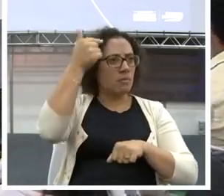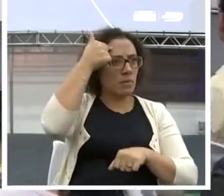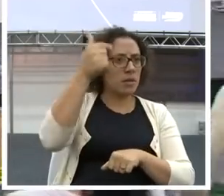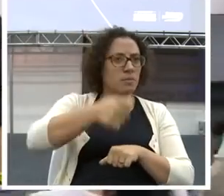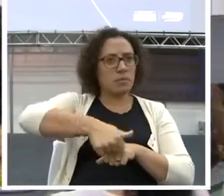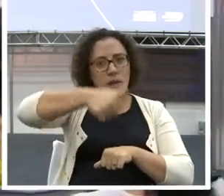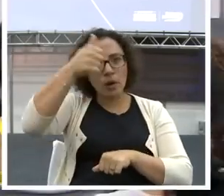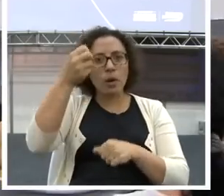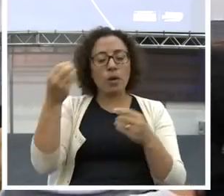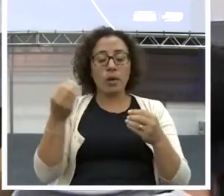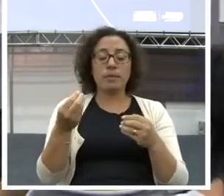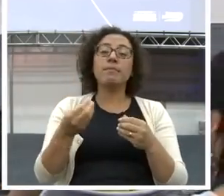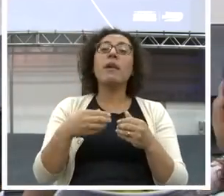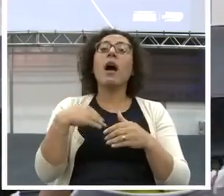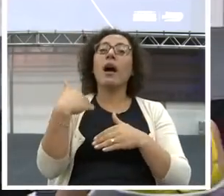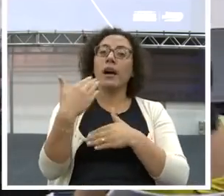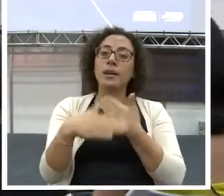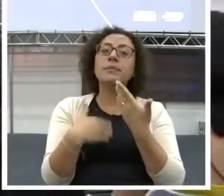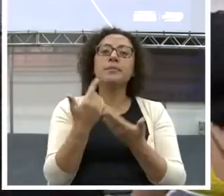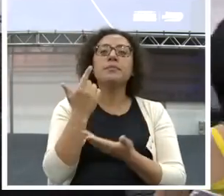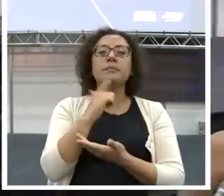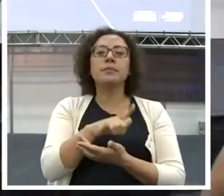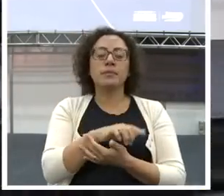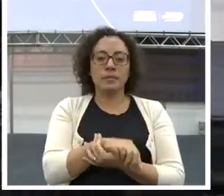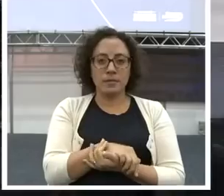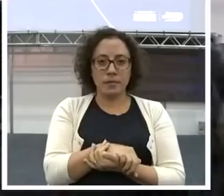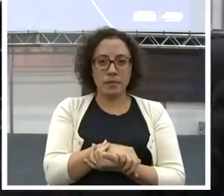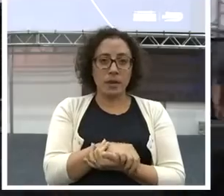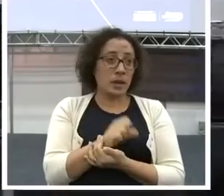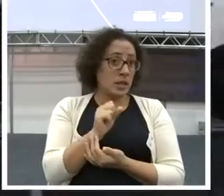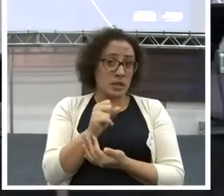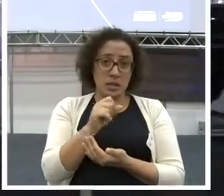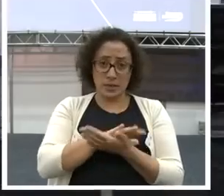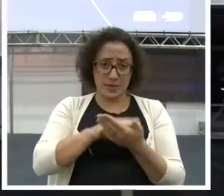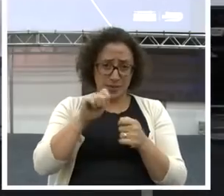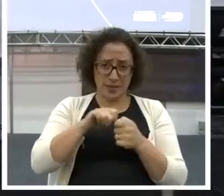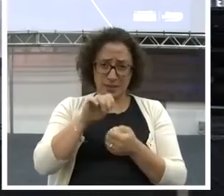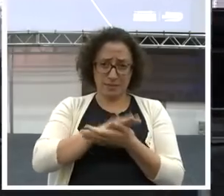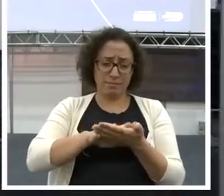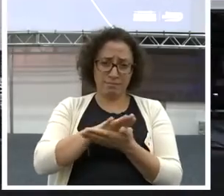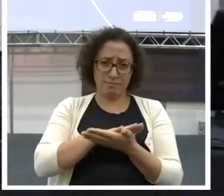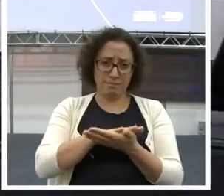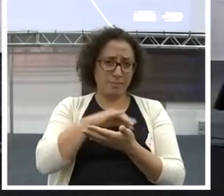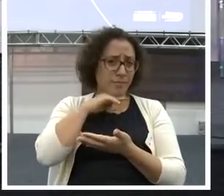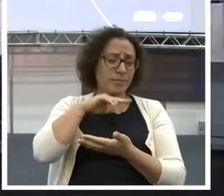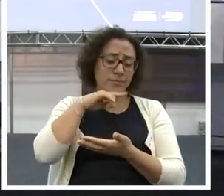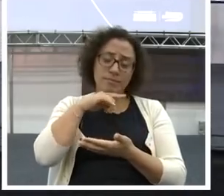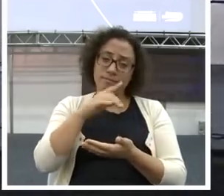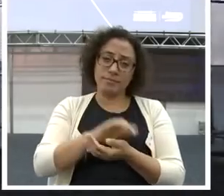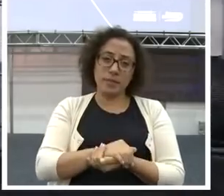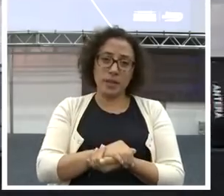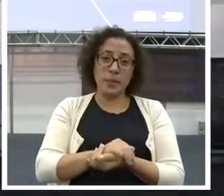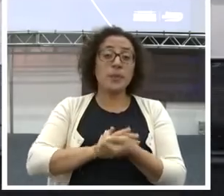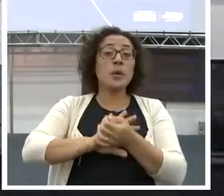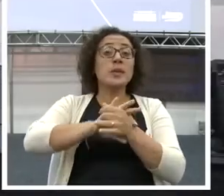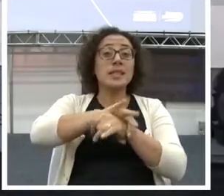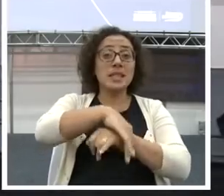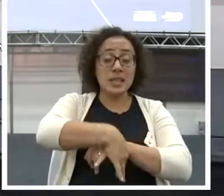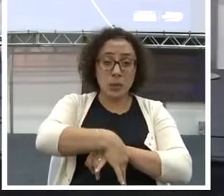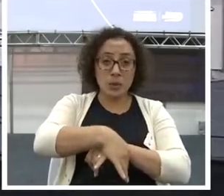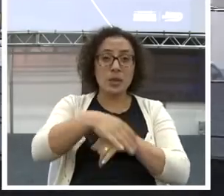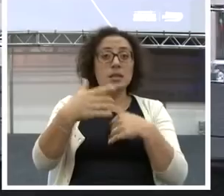E aí vai acontecer. Senão, não acontece. Depois da segurança, que é exatamente ter isso. Ter o plano de